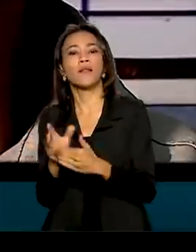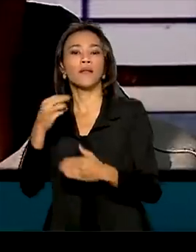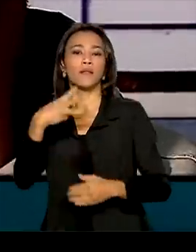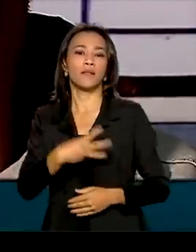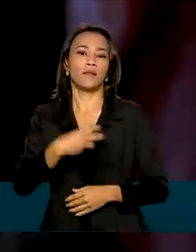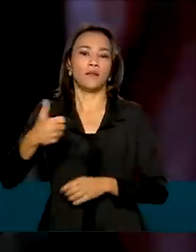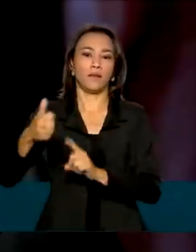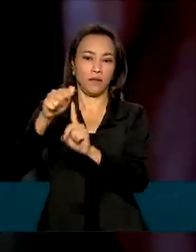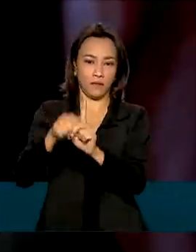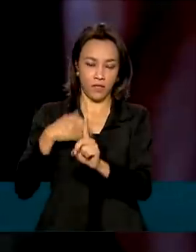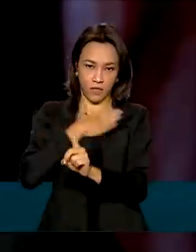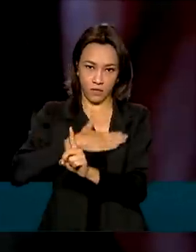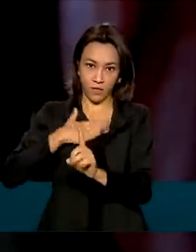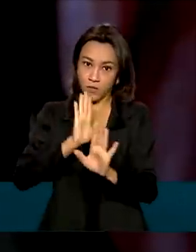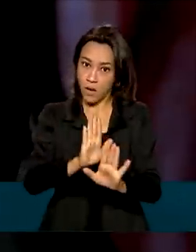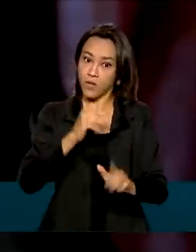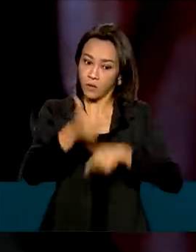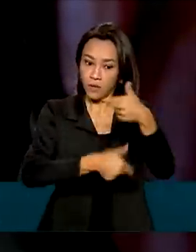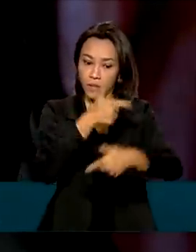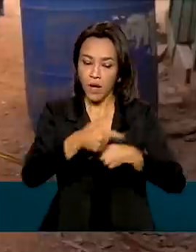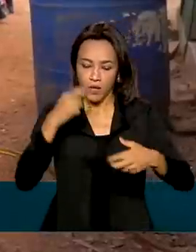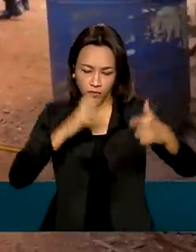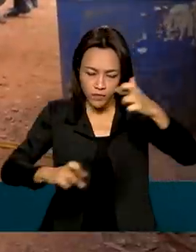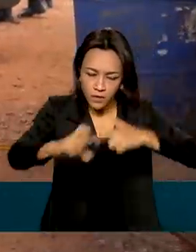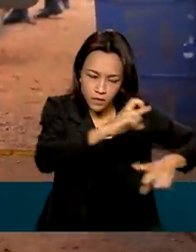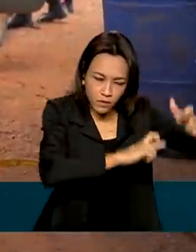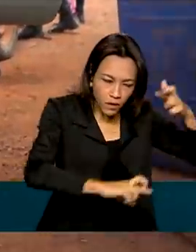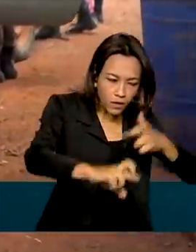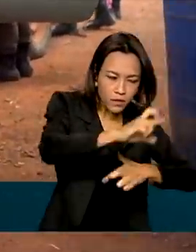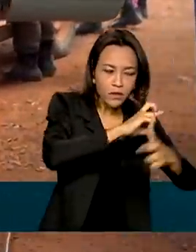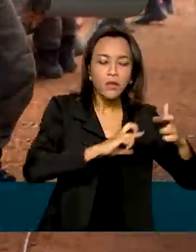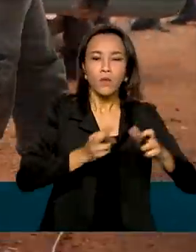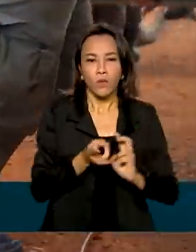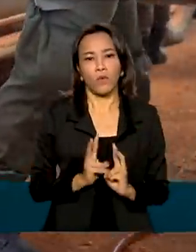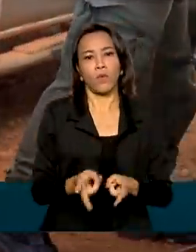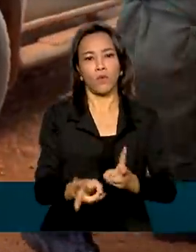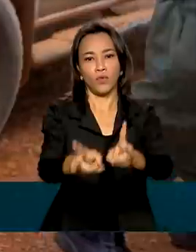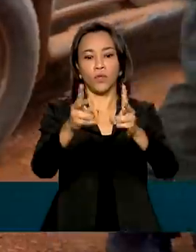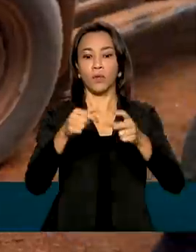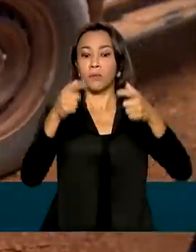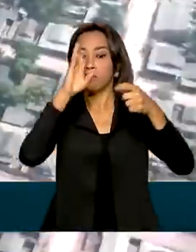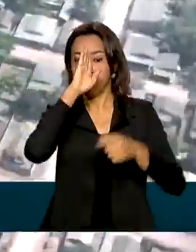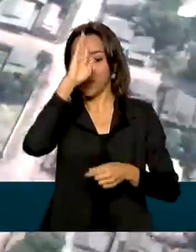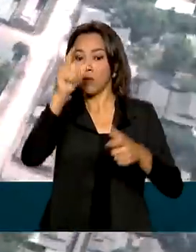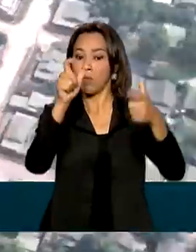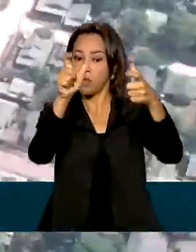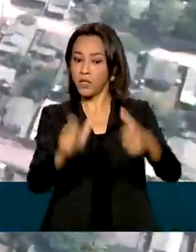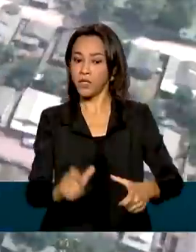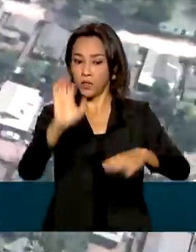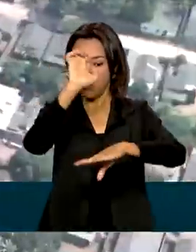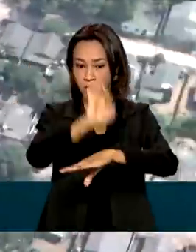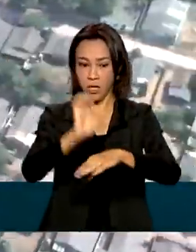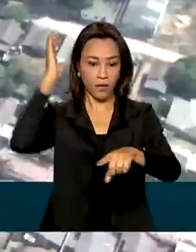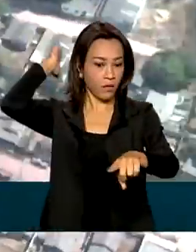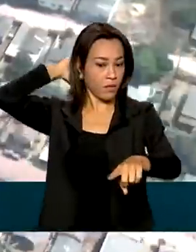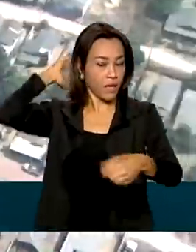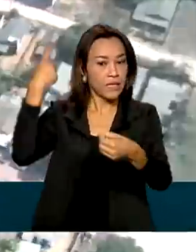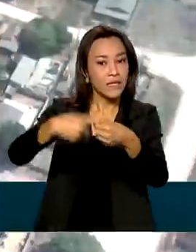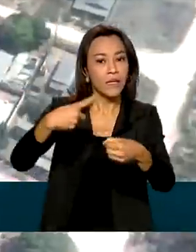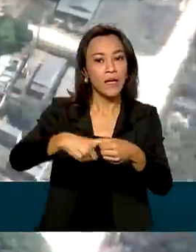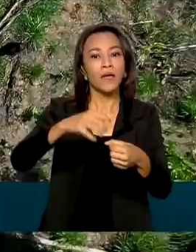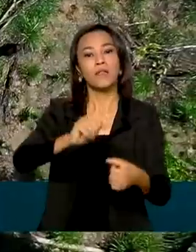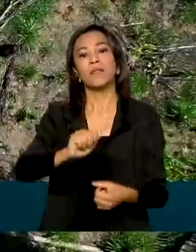as ações de combate e fiscalização continuam, especialmente em Altamira, no Pará, o maior município do Brasil